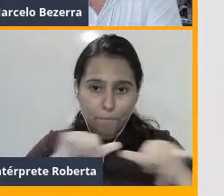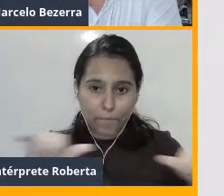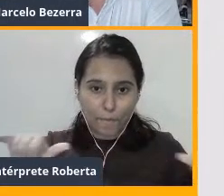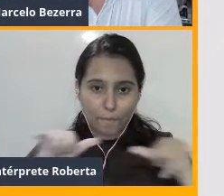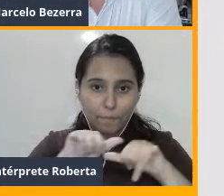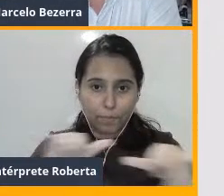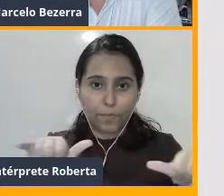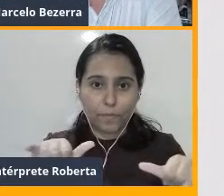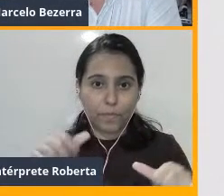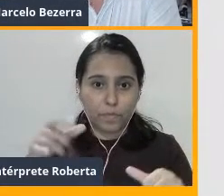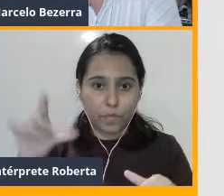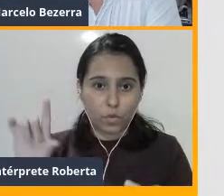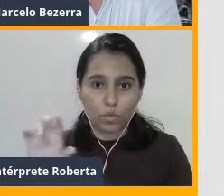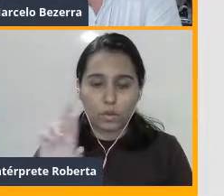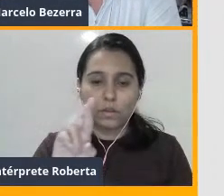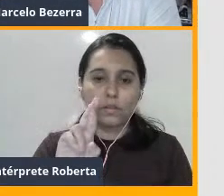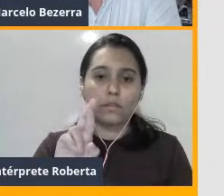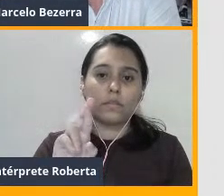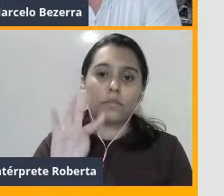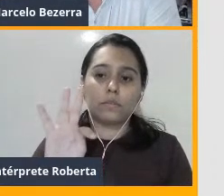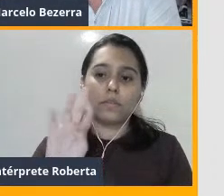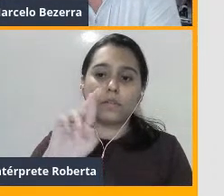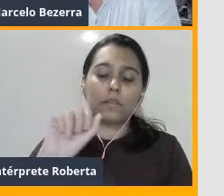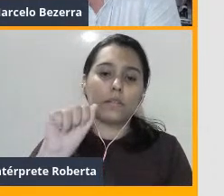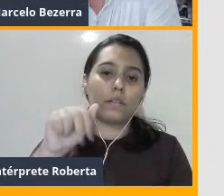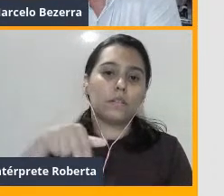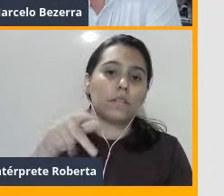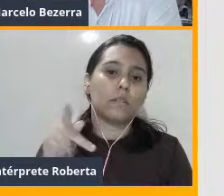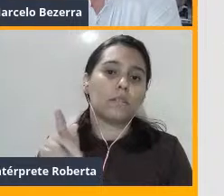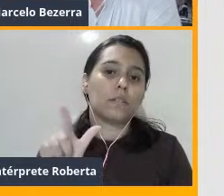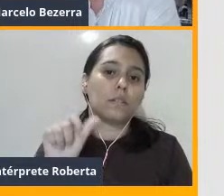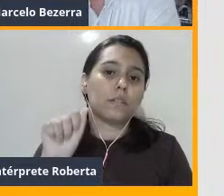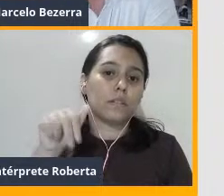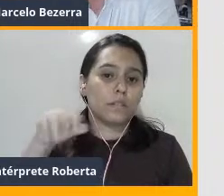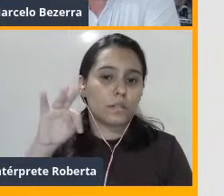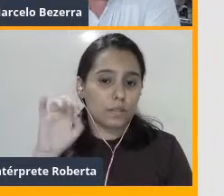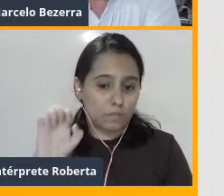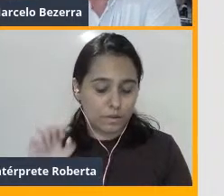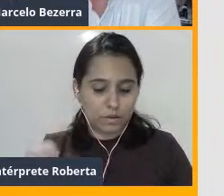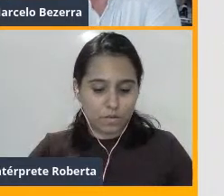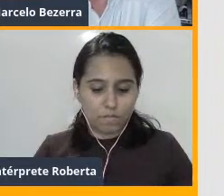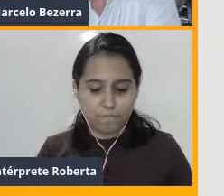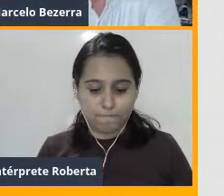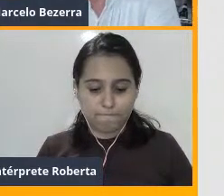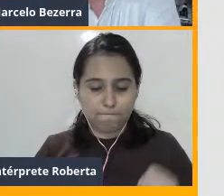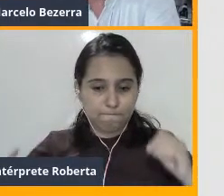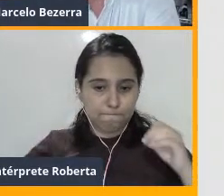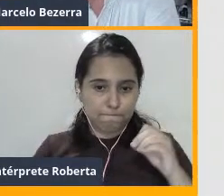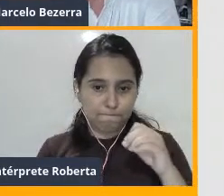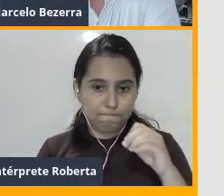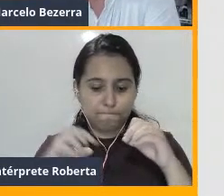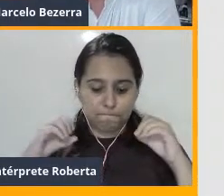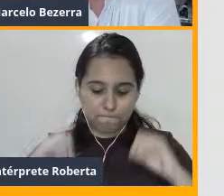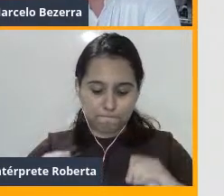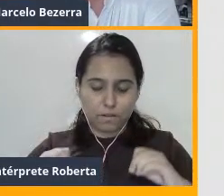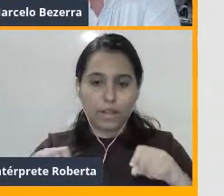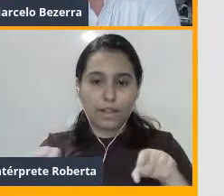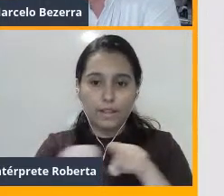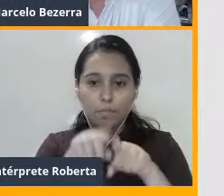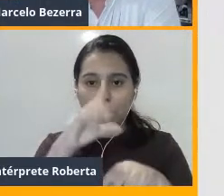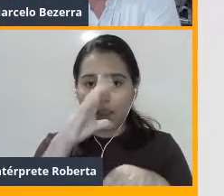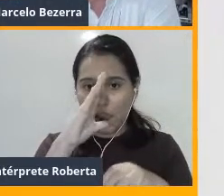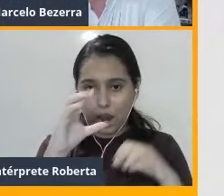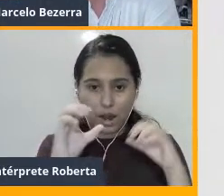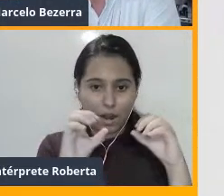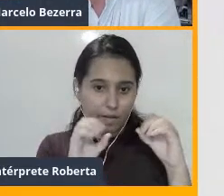de testículos e ovários já foram cogitados desde o século passado. Eles já tinham